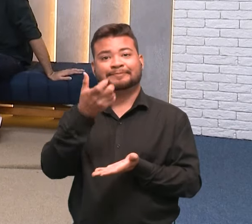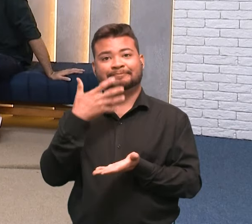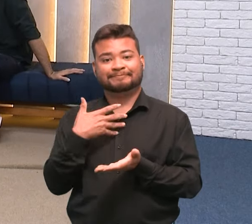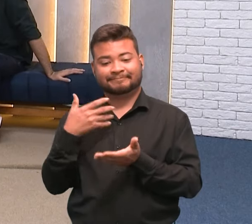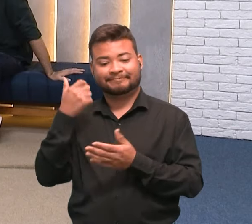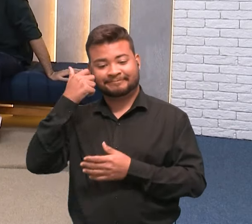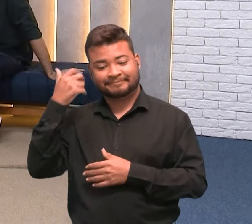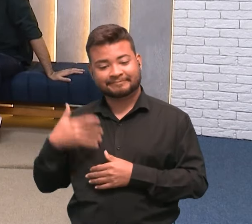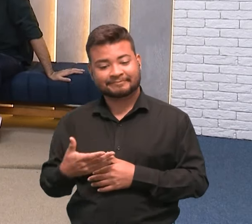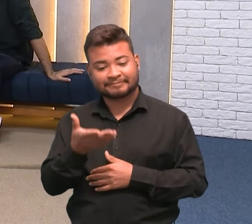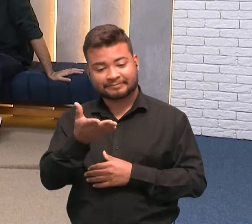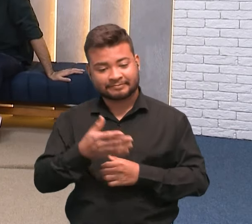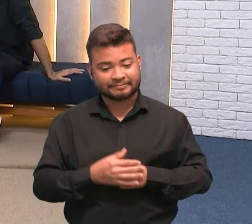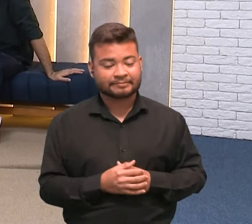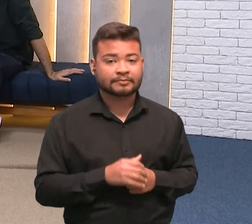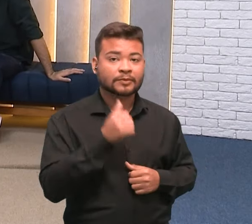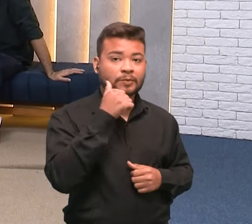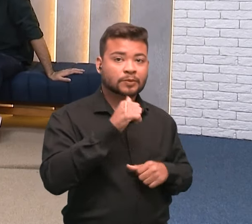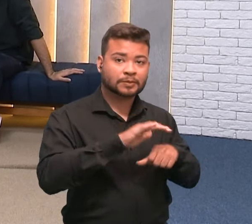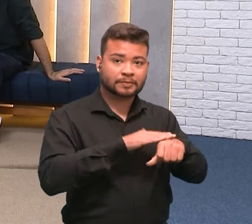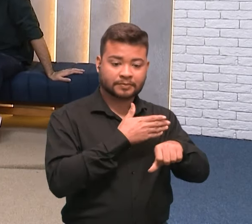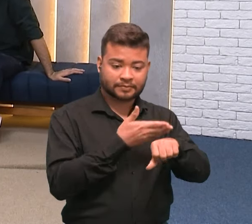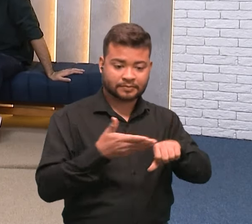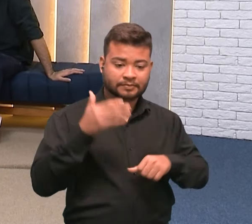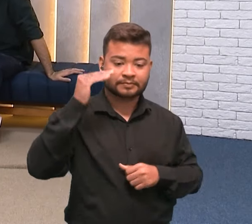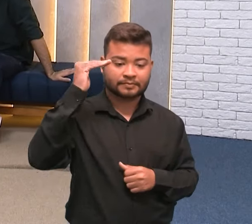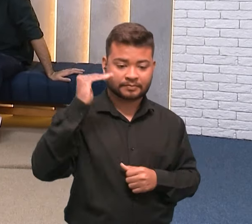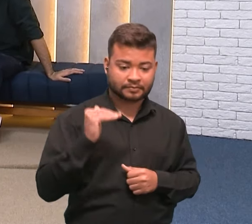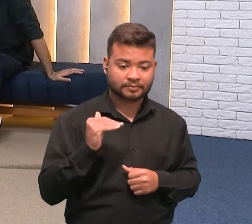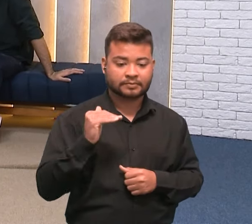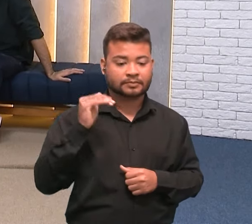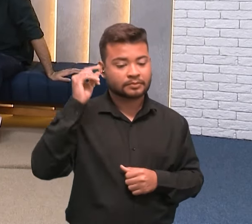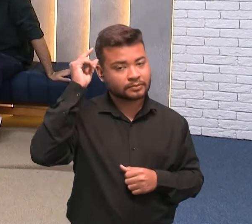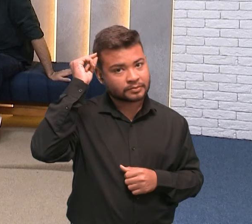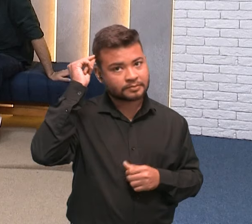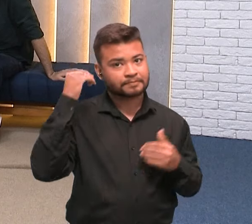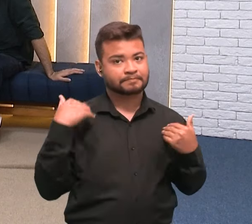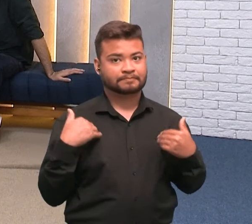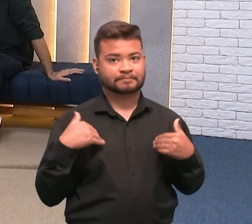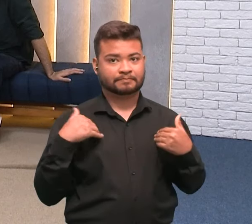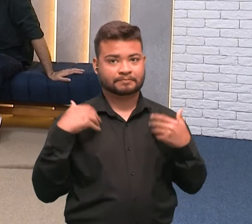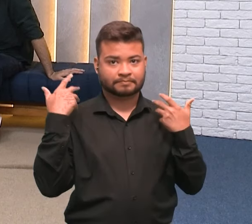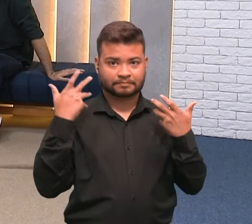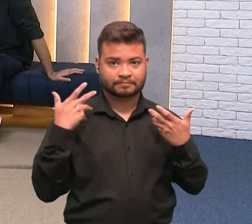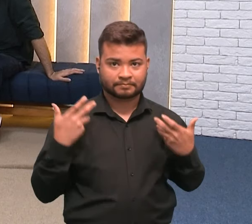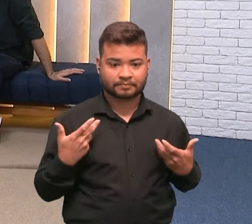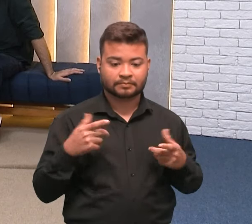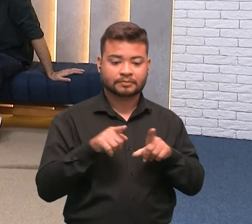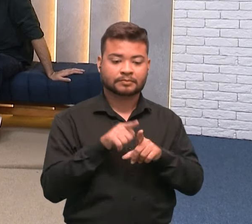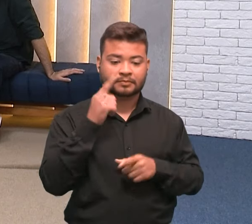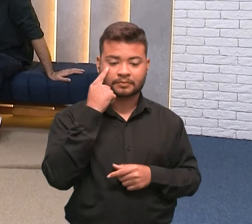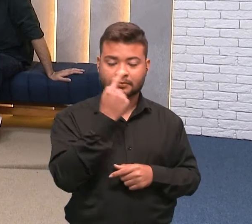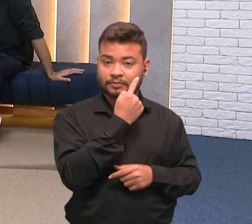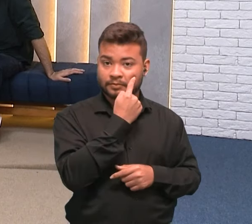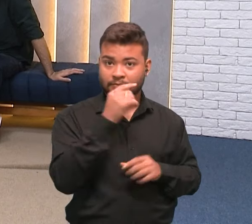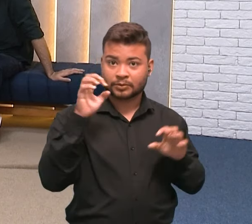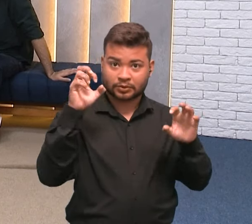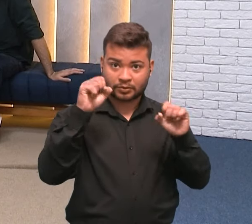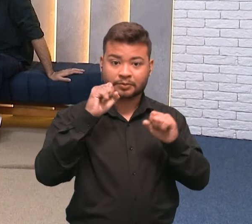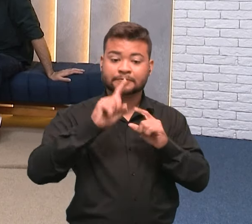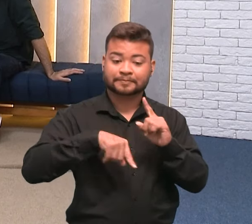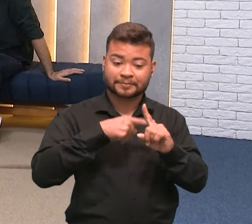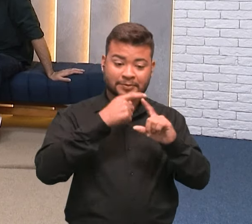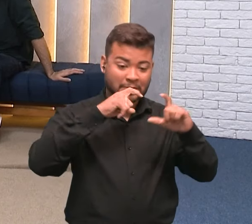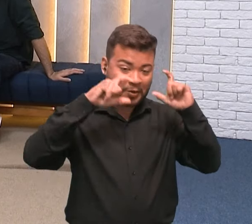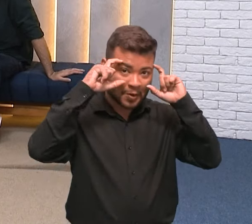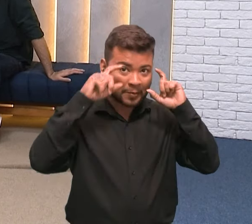Descreve para a gente, Eu sou mulher branca, de estatura baixa também, de cabelos médios e encaracolados, e olhos escuros também. E também uso óculos com